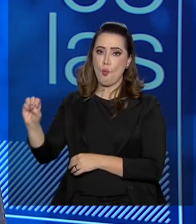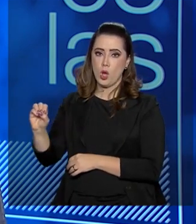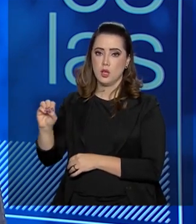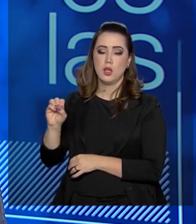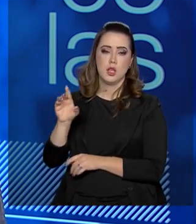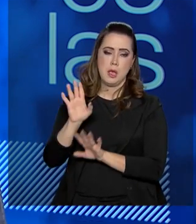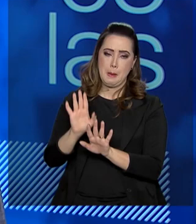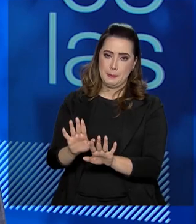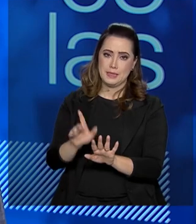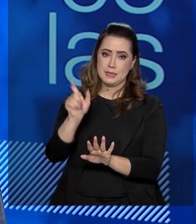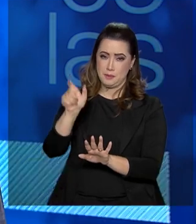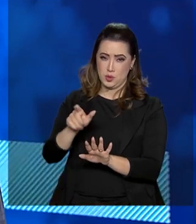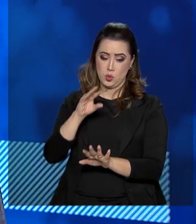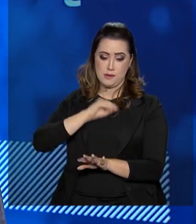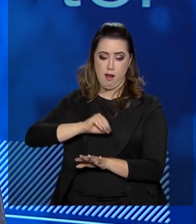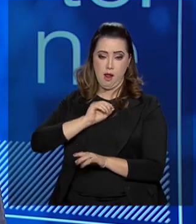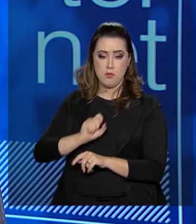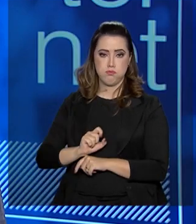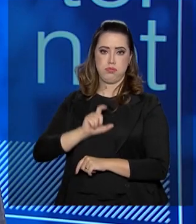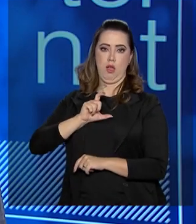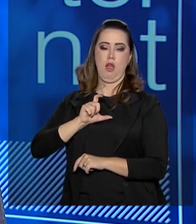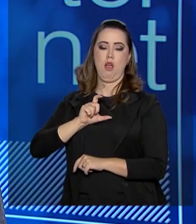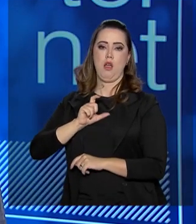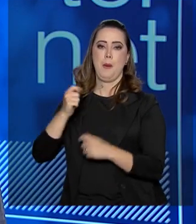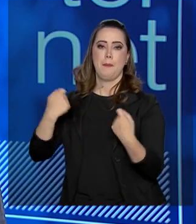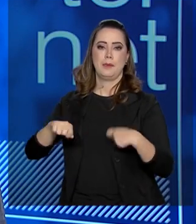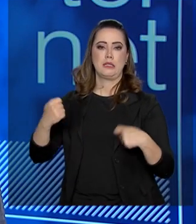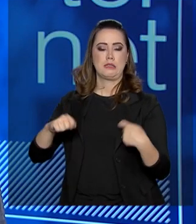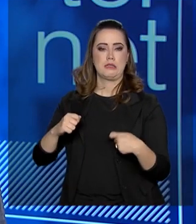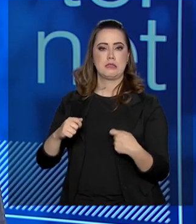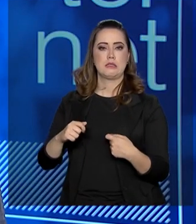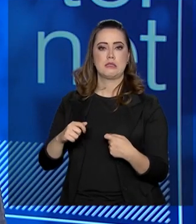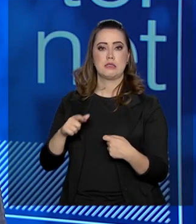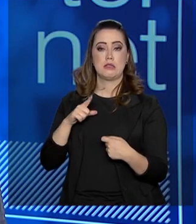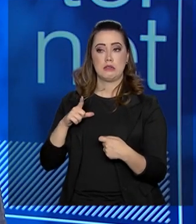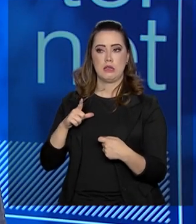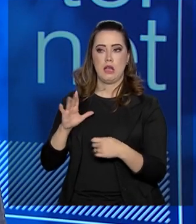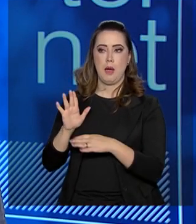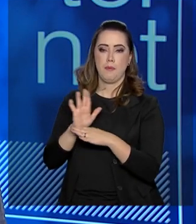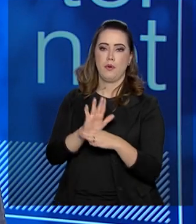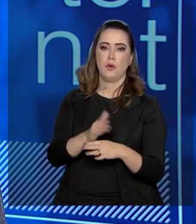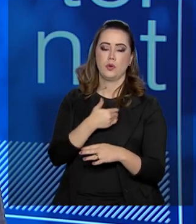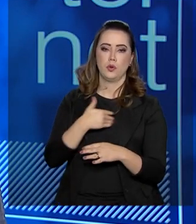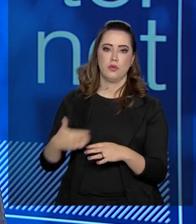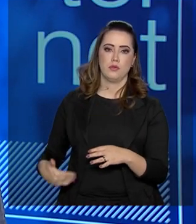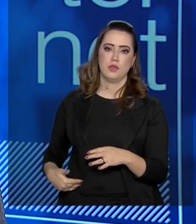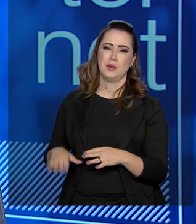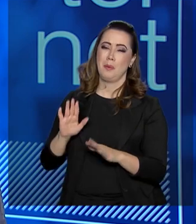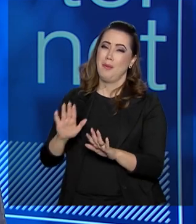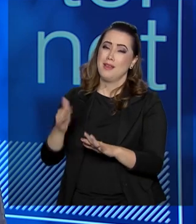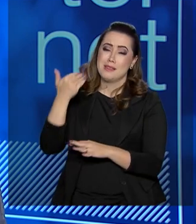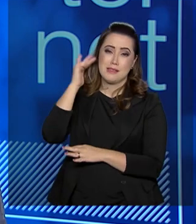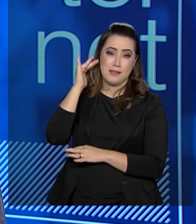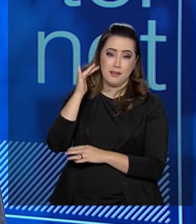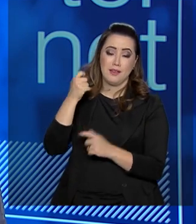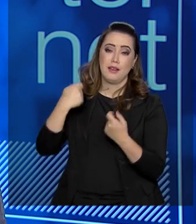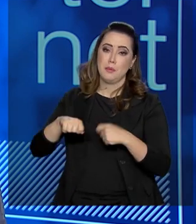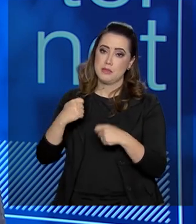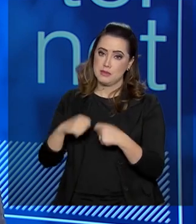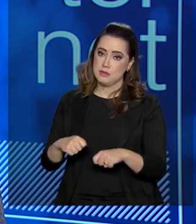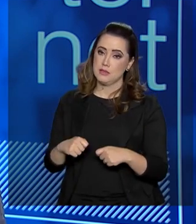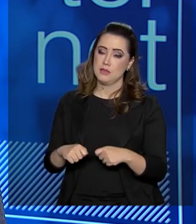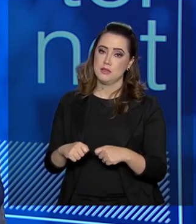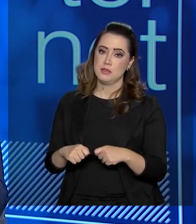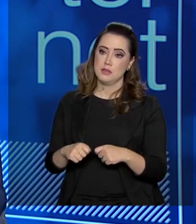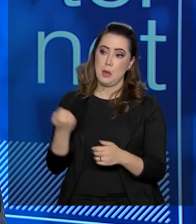aqueles brasileiros que têm maior renda, elas precisam ter o apoio do governo, mas entender que a contrapartida,